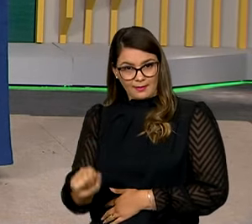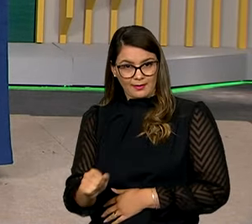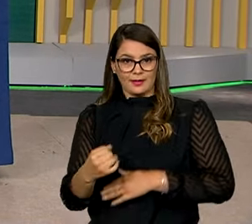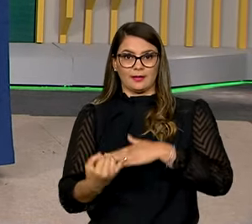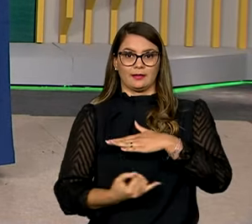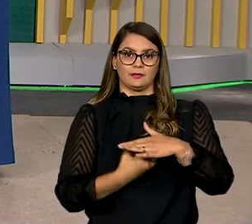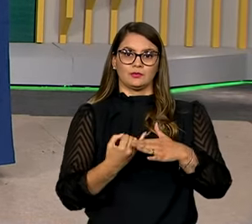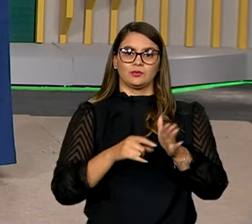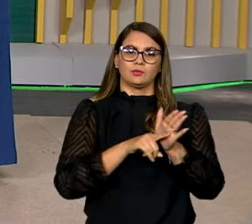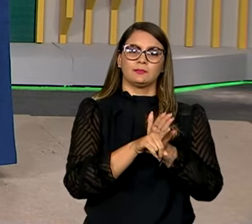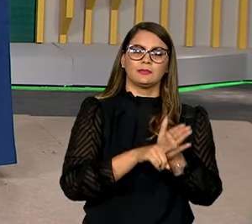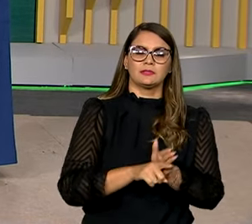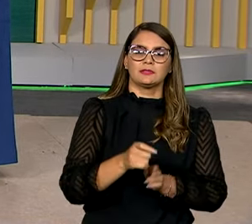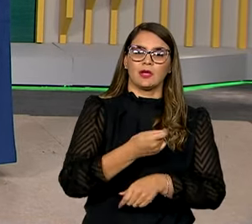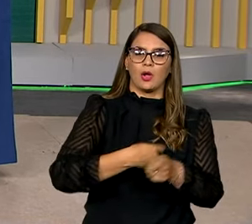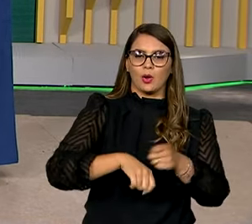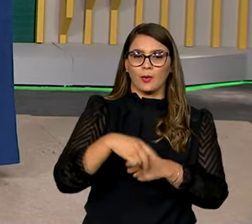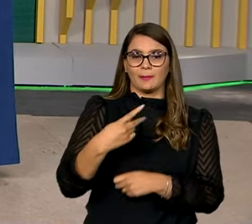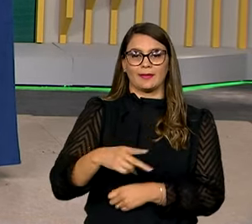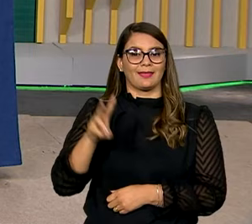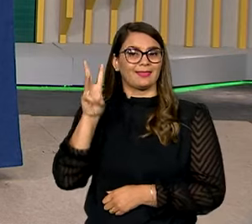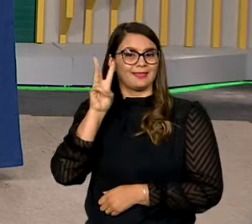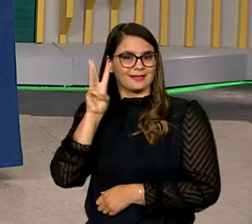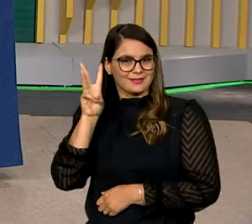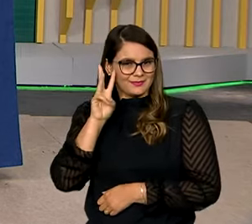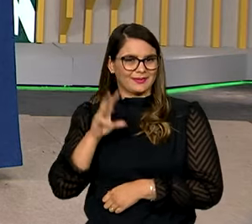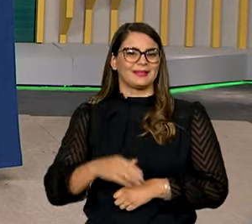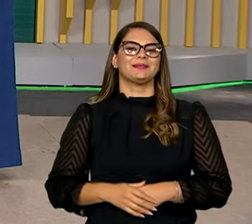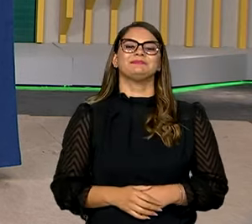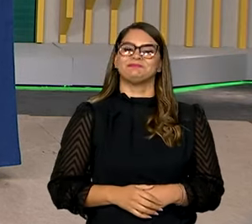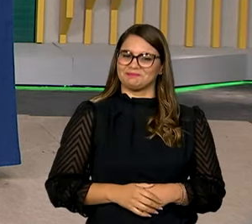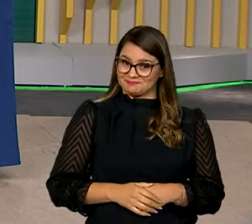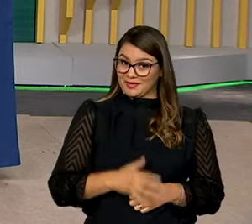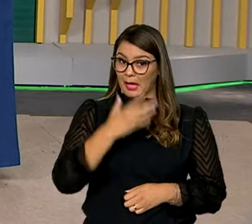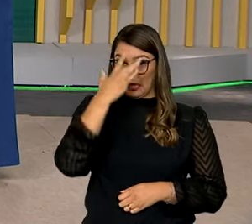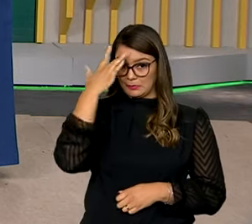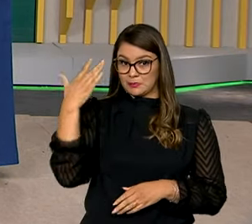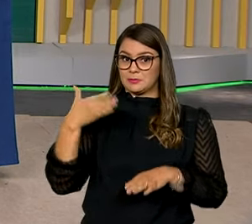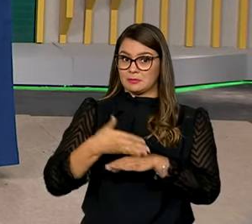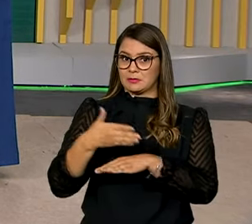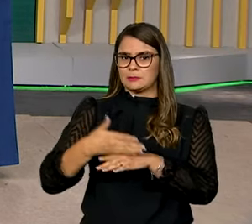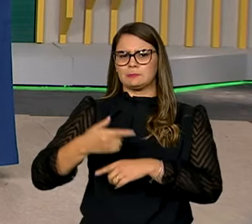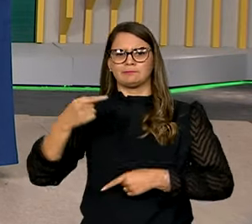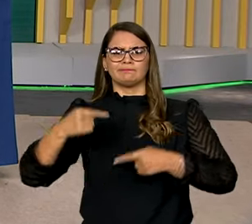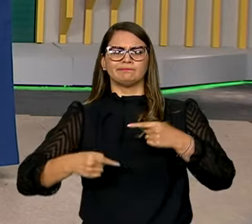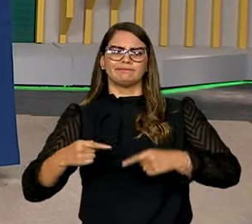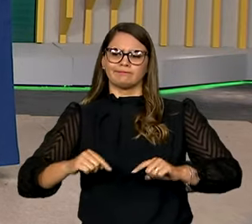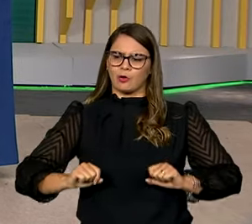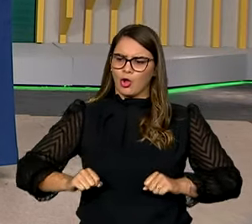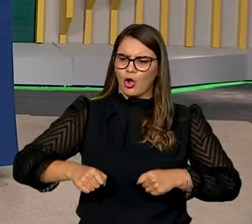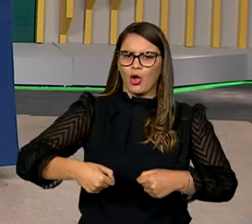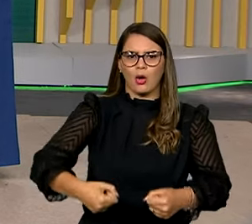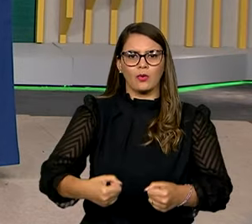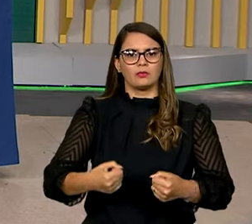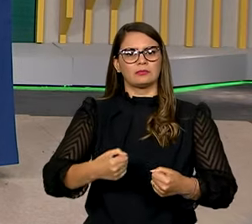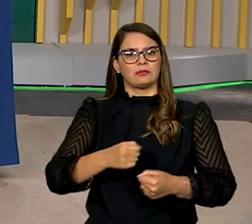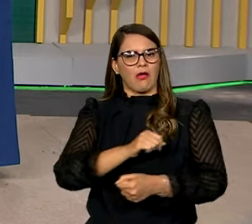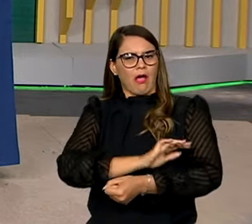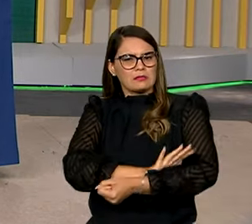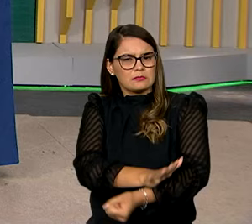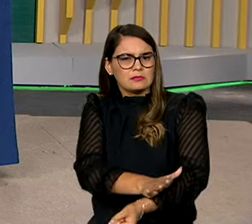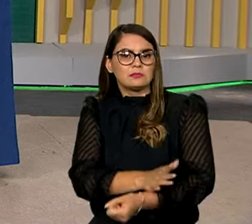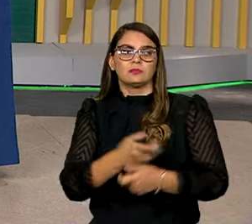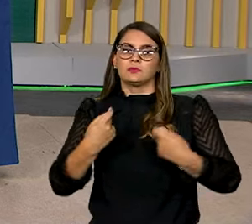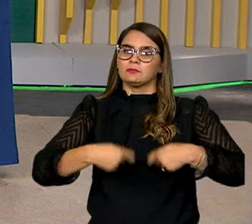de Pesquisa Econômica Aplicada, nesta terça-feira. E os participantes debateram o enfrentamento do racismo e a